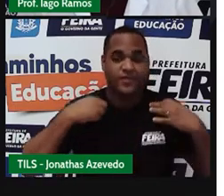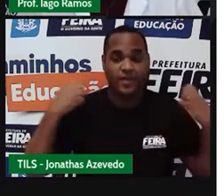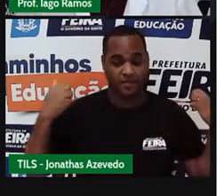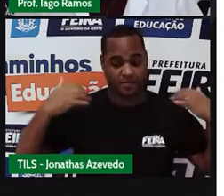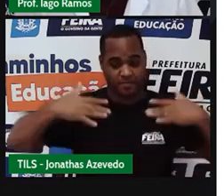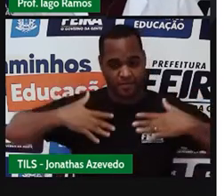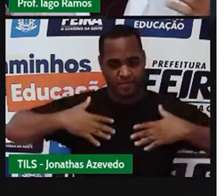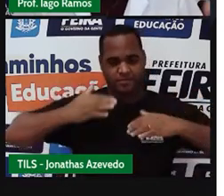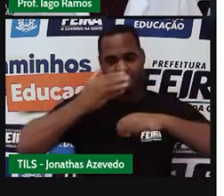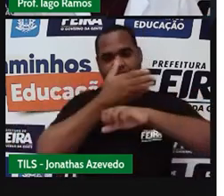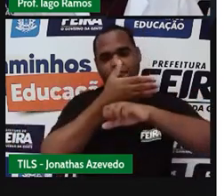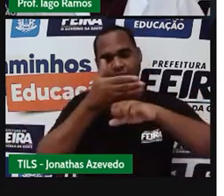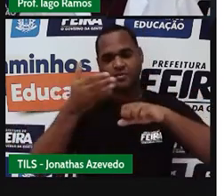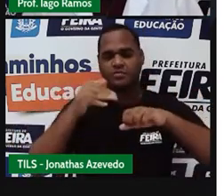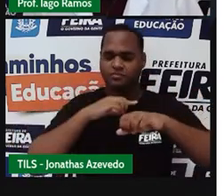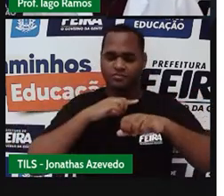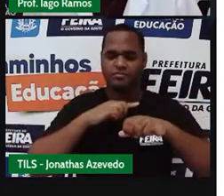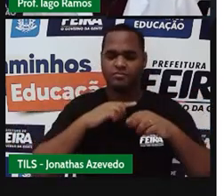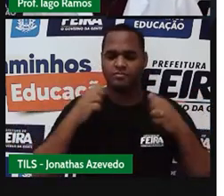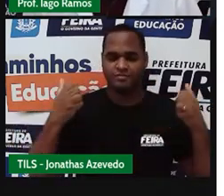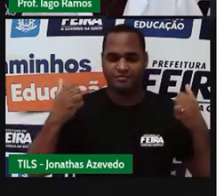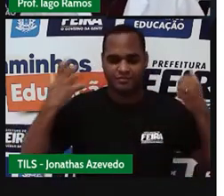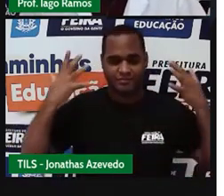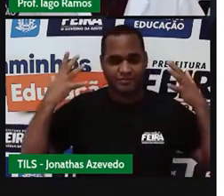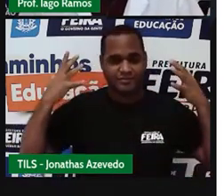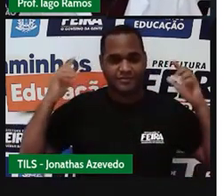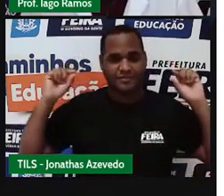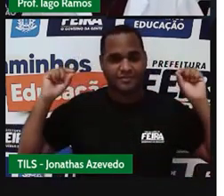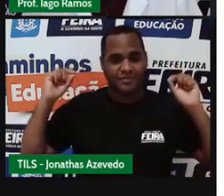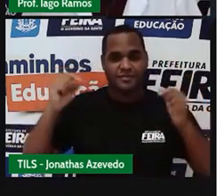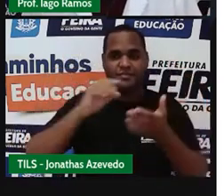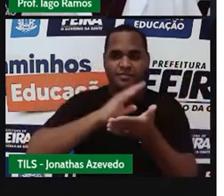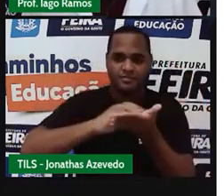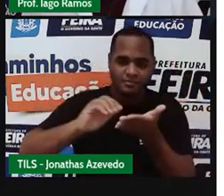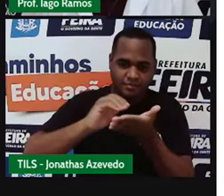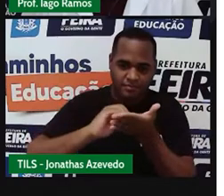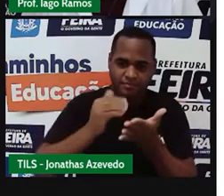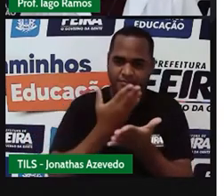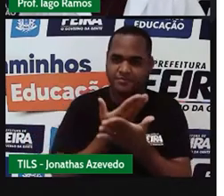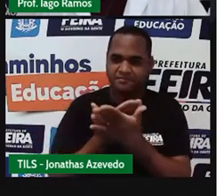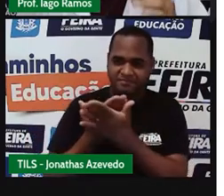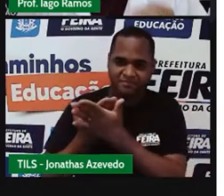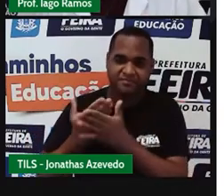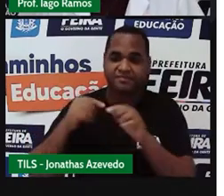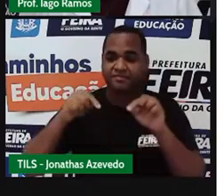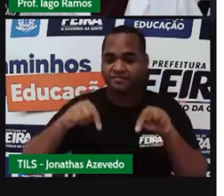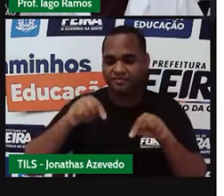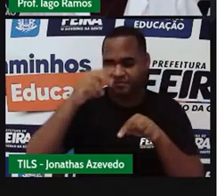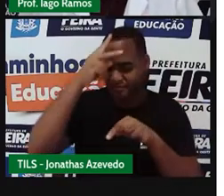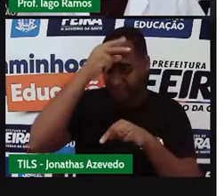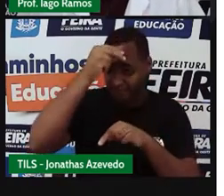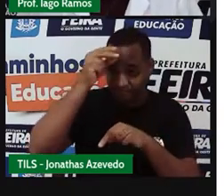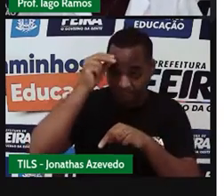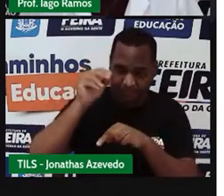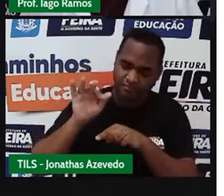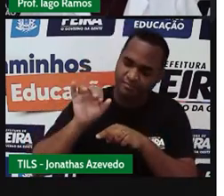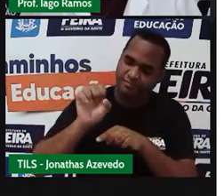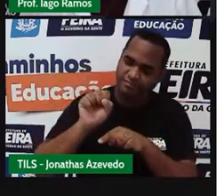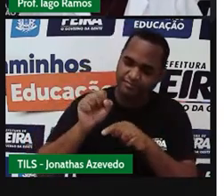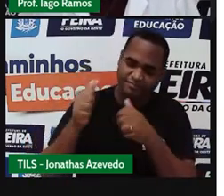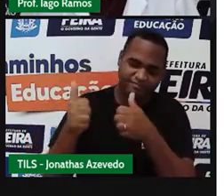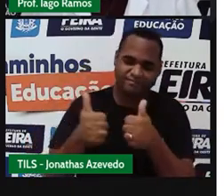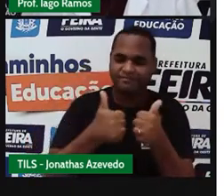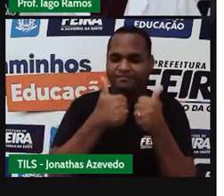jaleco branco e atrás de mim o cartaz, né? Da Secretaria Municipal de Educação do nosso município, a nossa